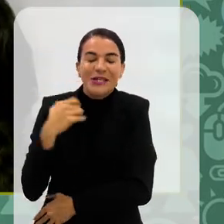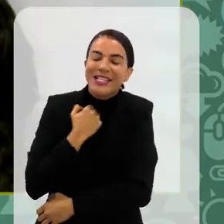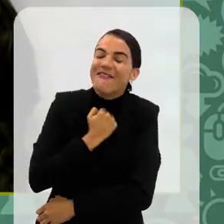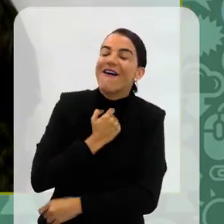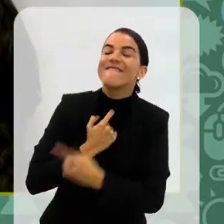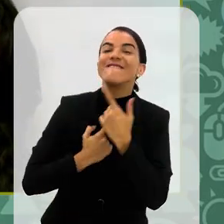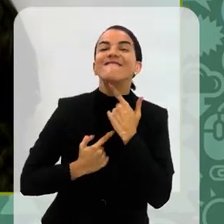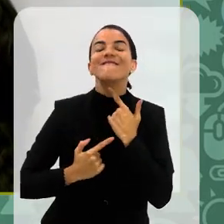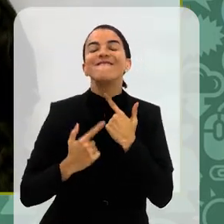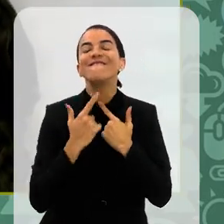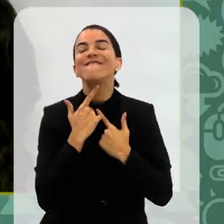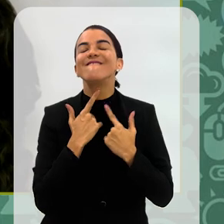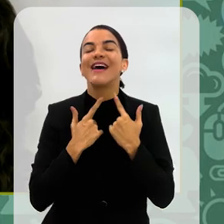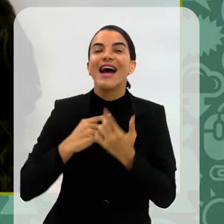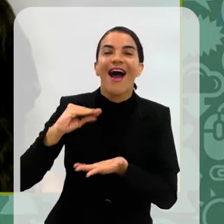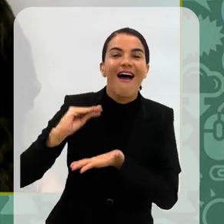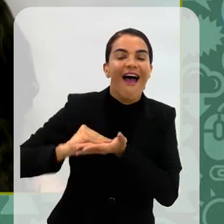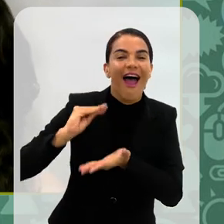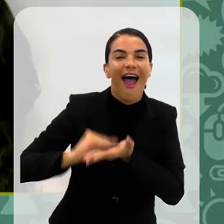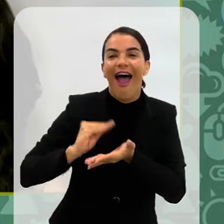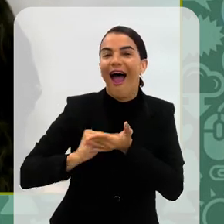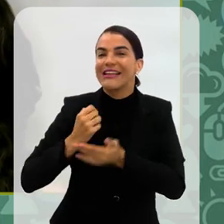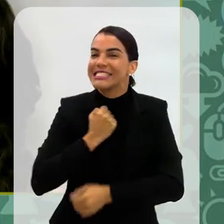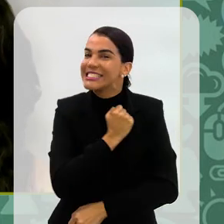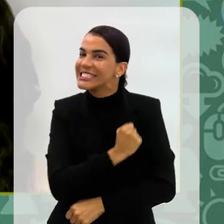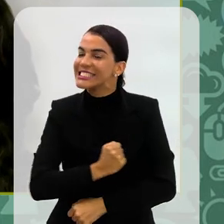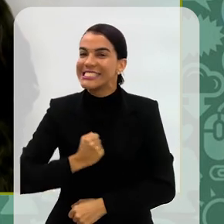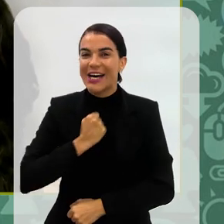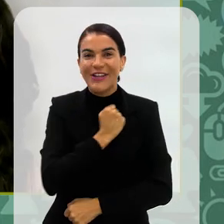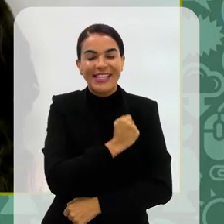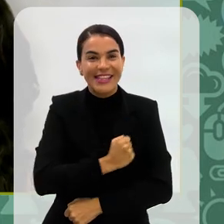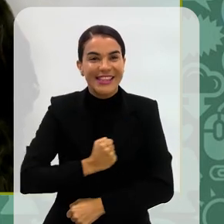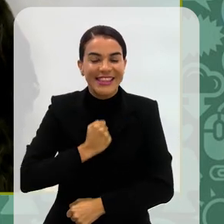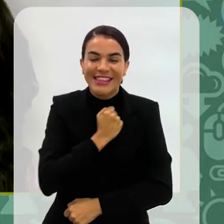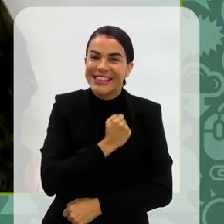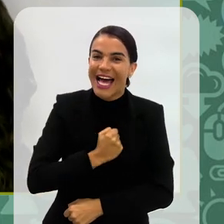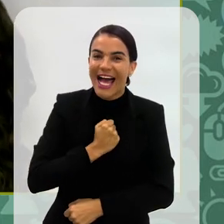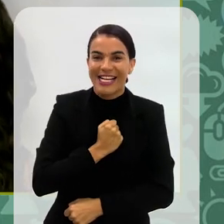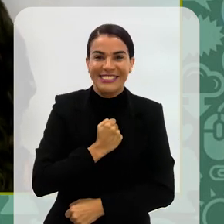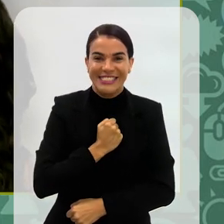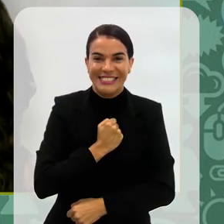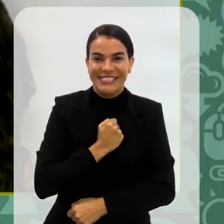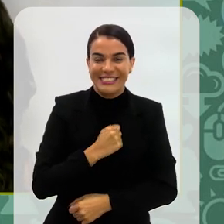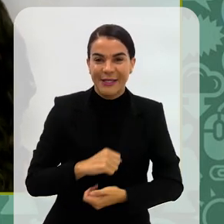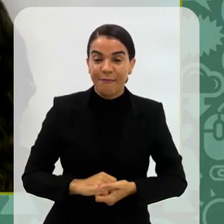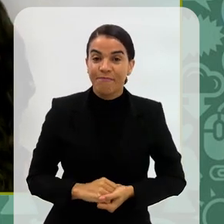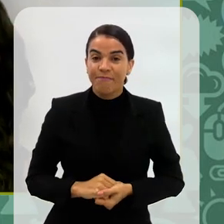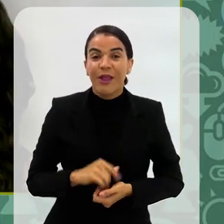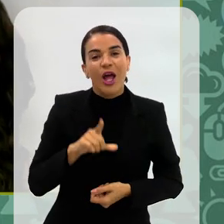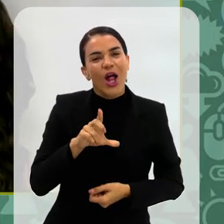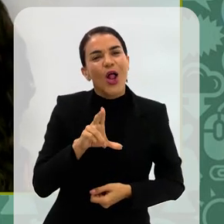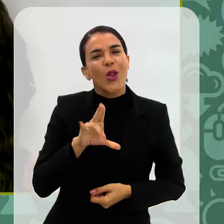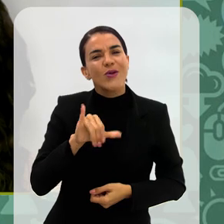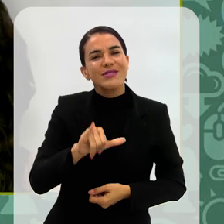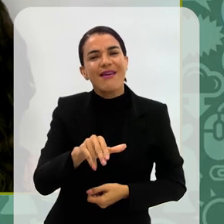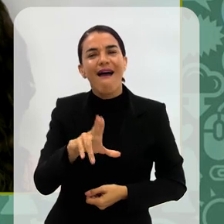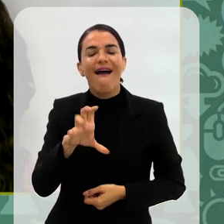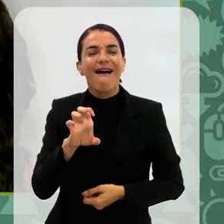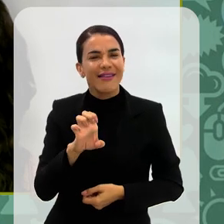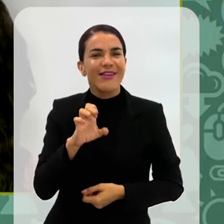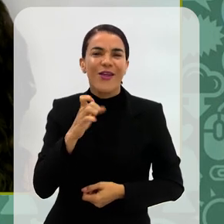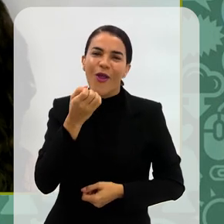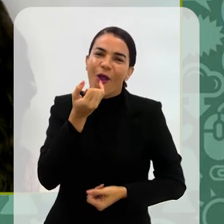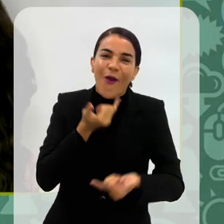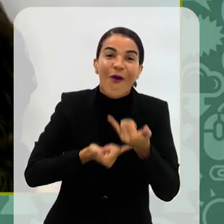estavam... Sedentas, Sentindo muita falta daquilo, né? Sim. Conta um pouquinho dessa experiência, Luciane, de